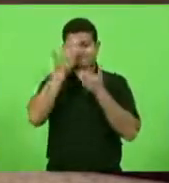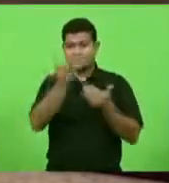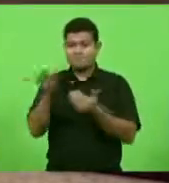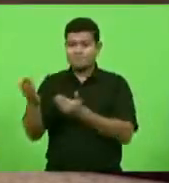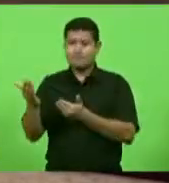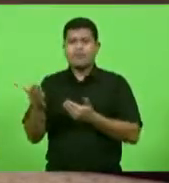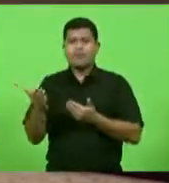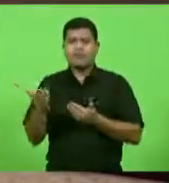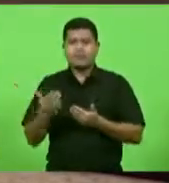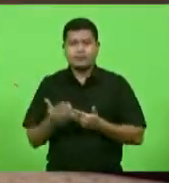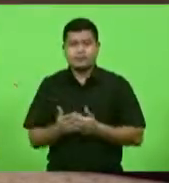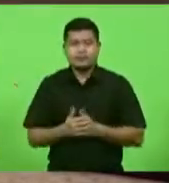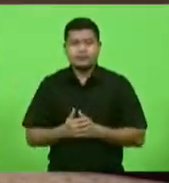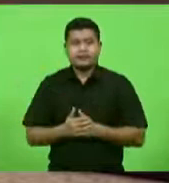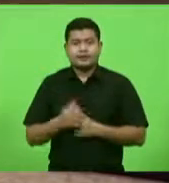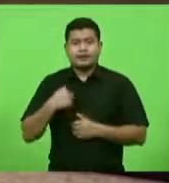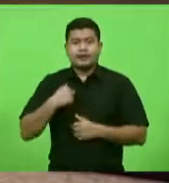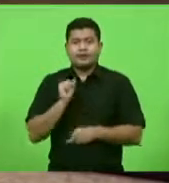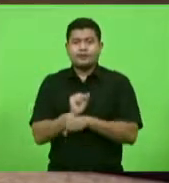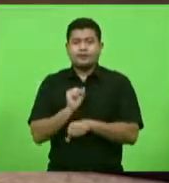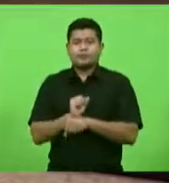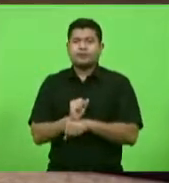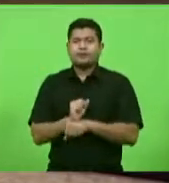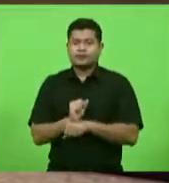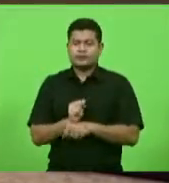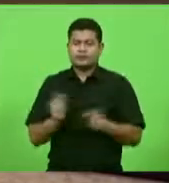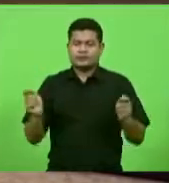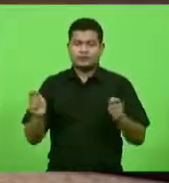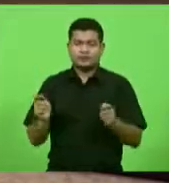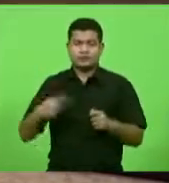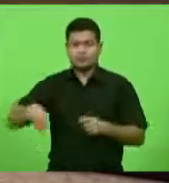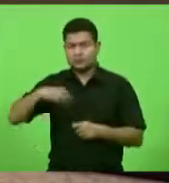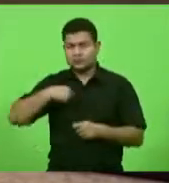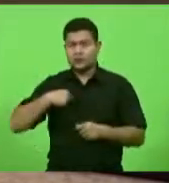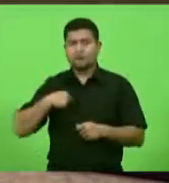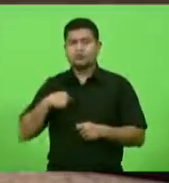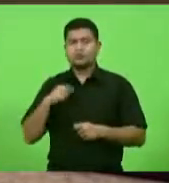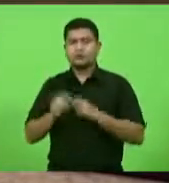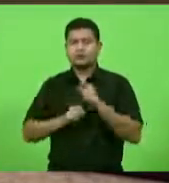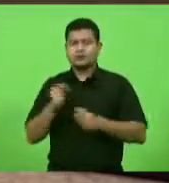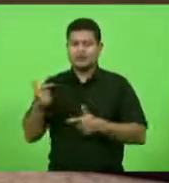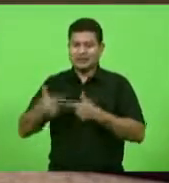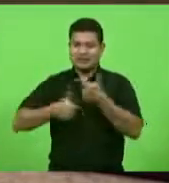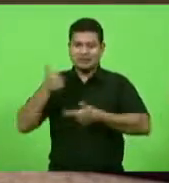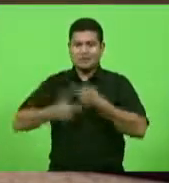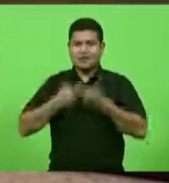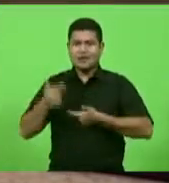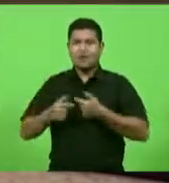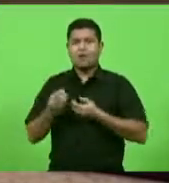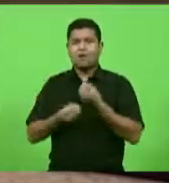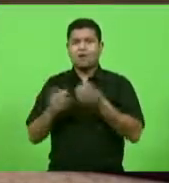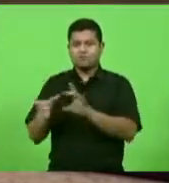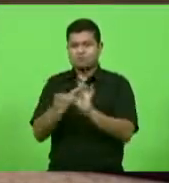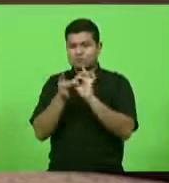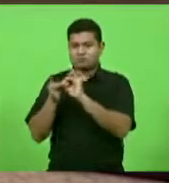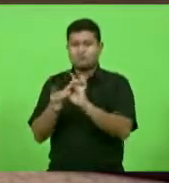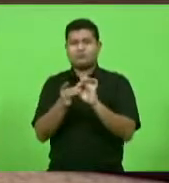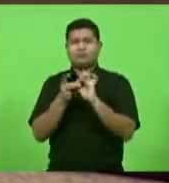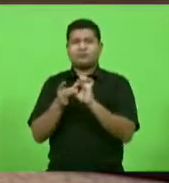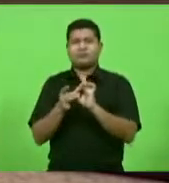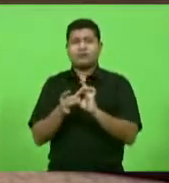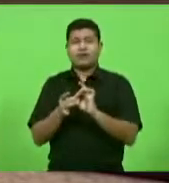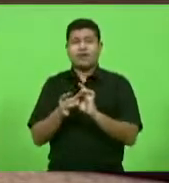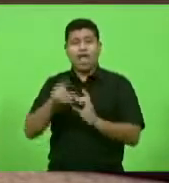coração, agradeço e espero realmente que a gente possa acolher muita harmonia e muita união, porque é isso que o povo de Santa